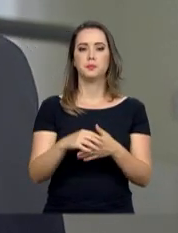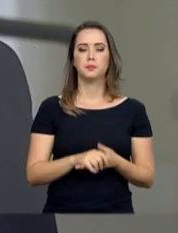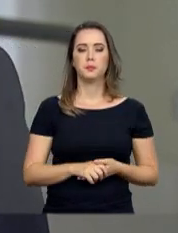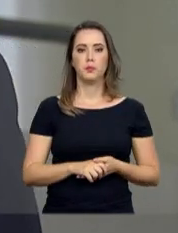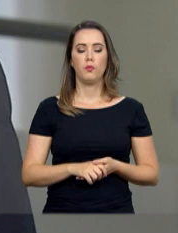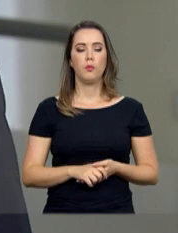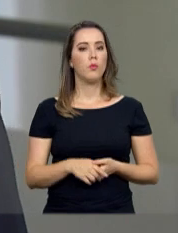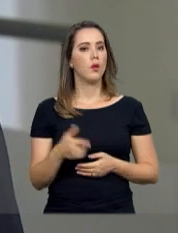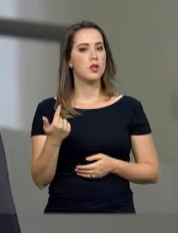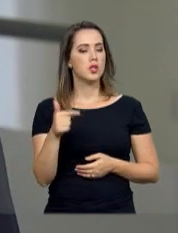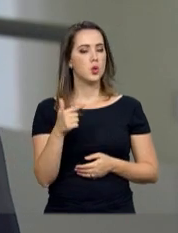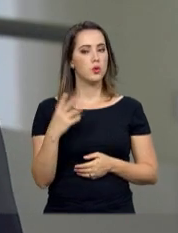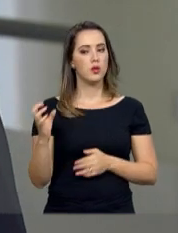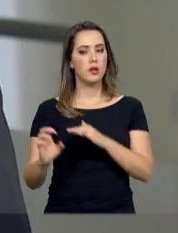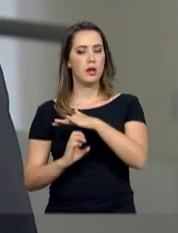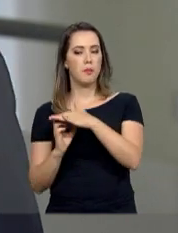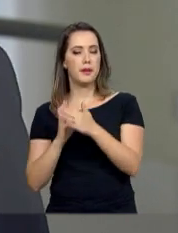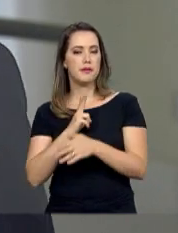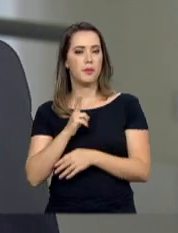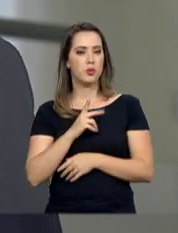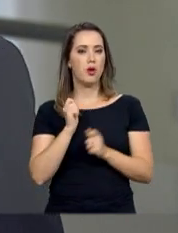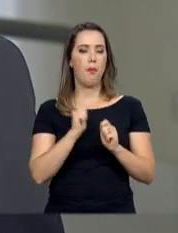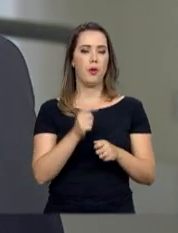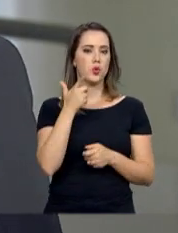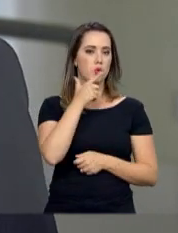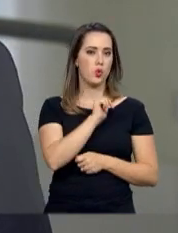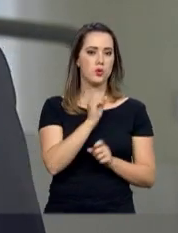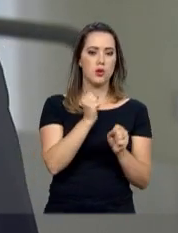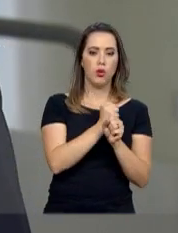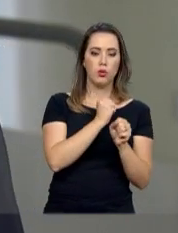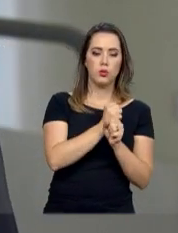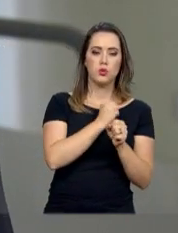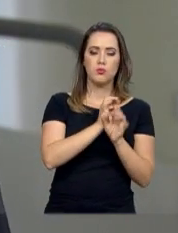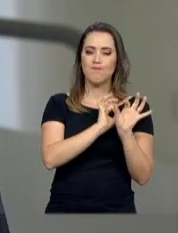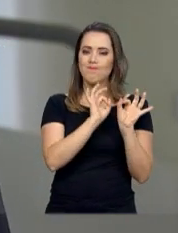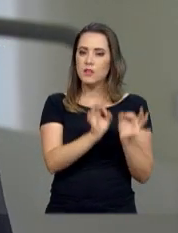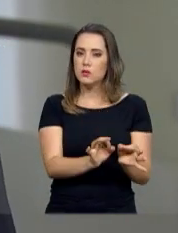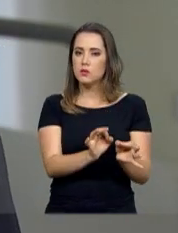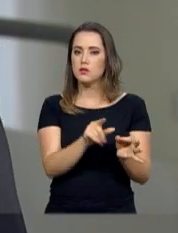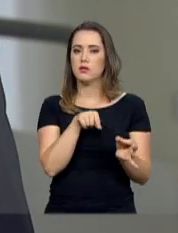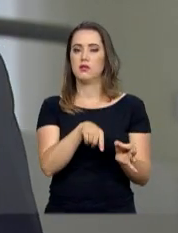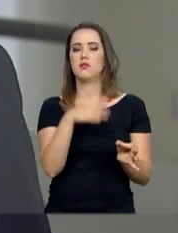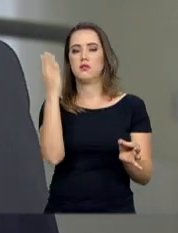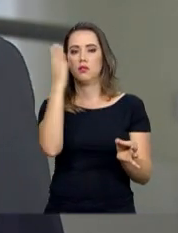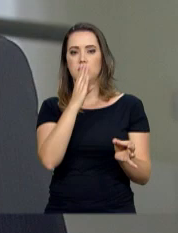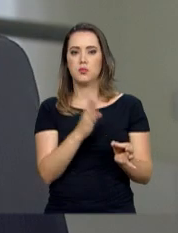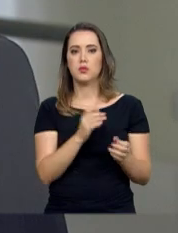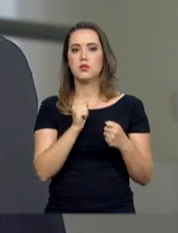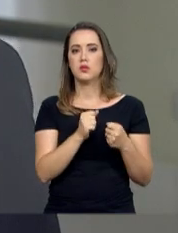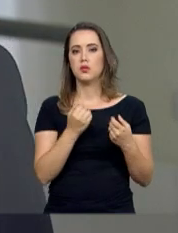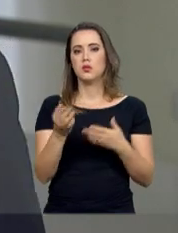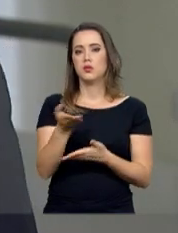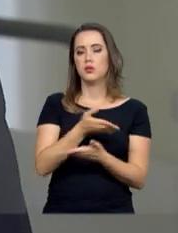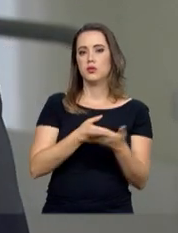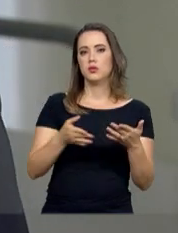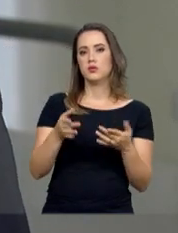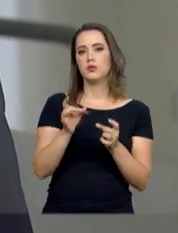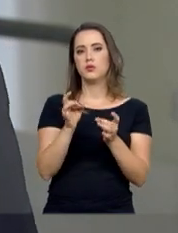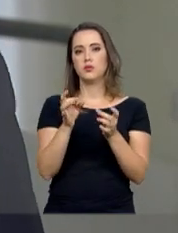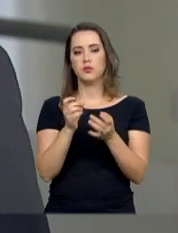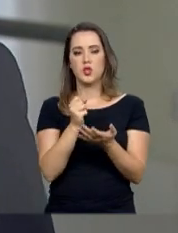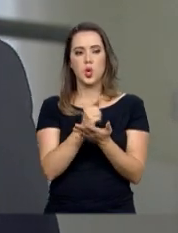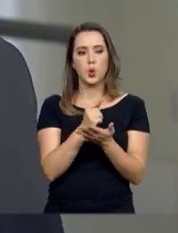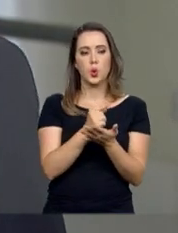Sem a participação da iniciativa privada é possível atingir uma infraestrutura ideal para a competitividade do mercado e o bem-estar dos